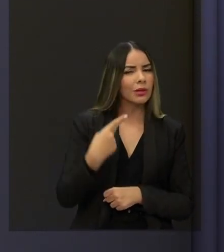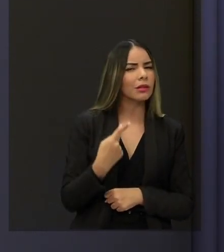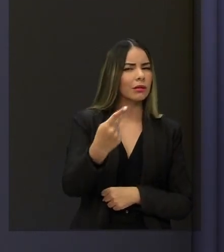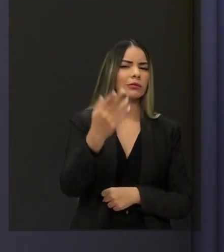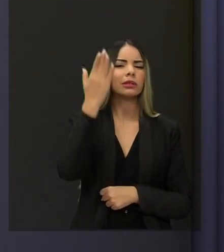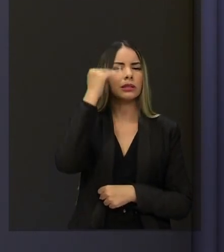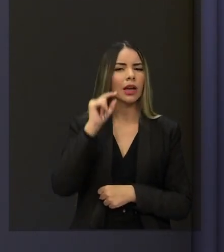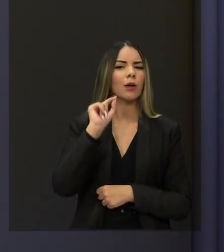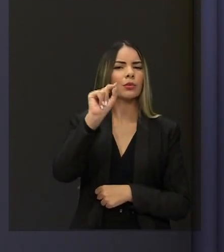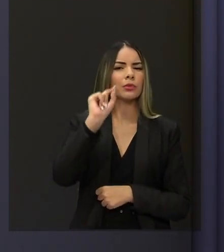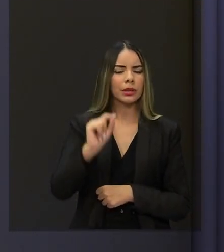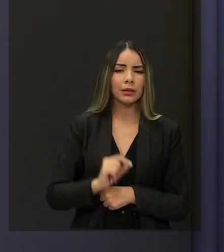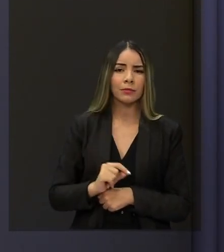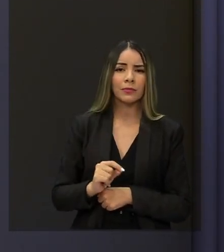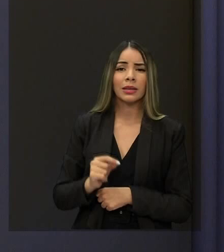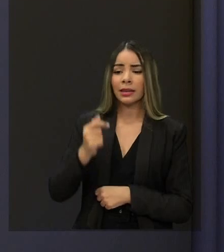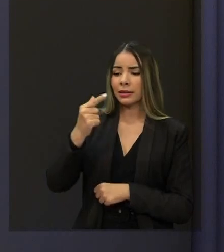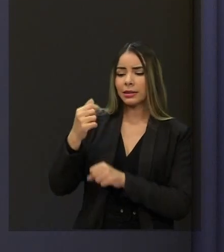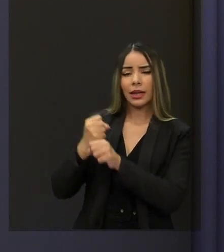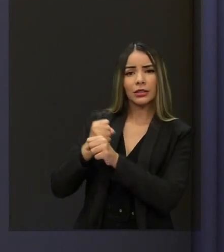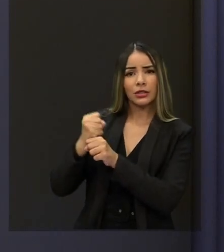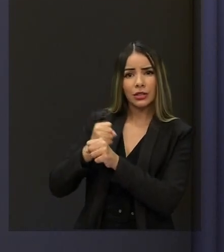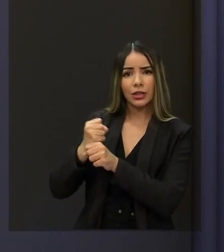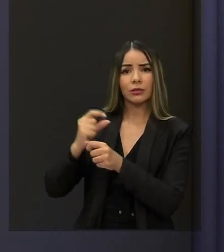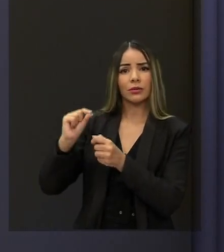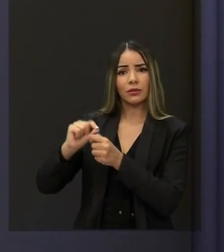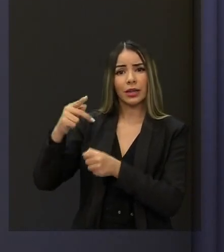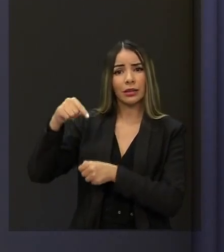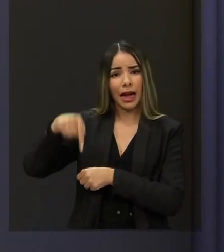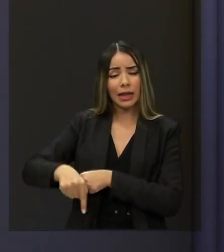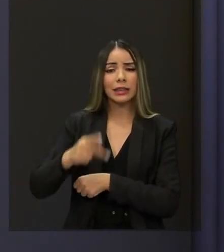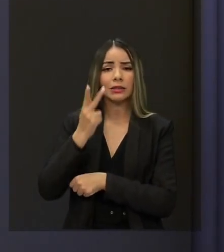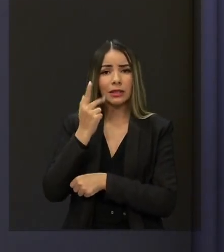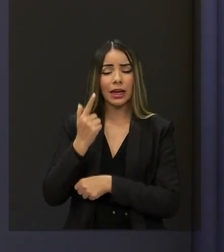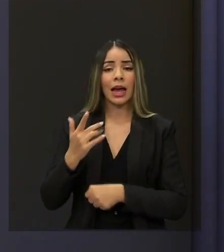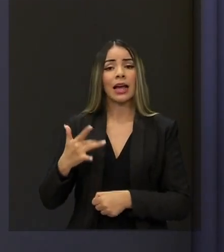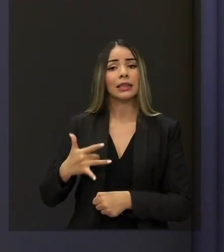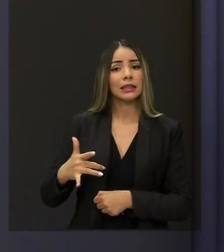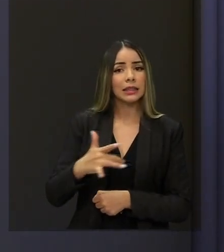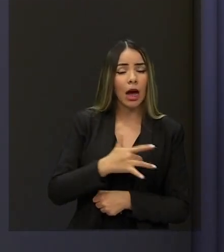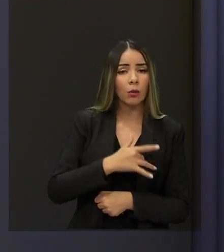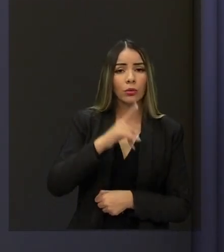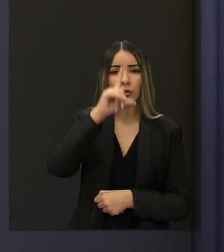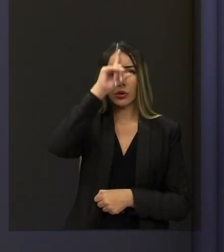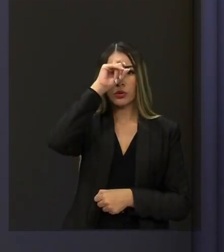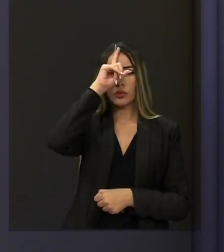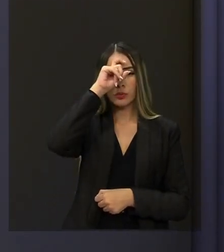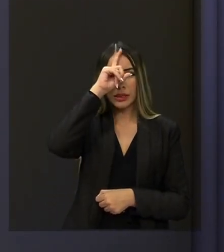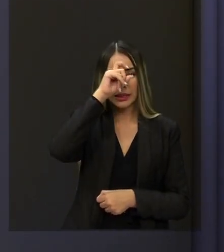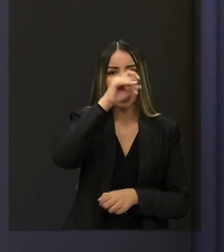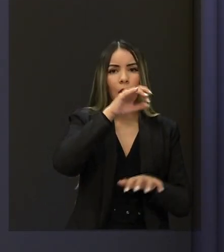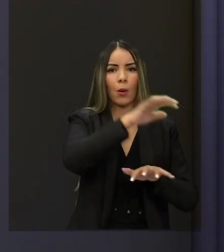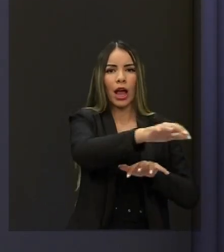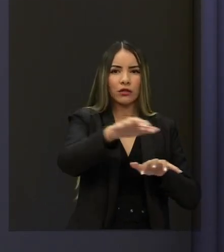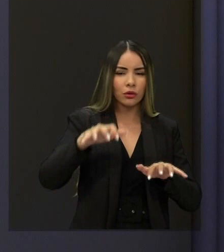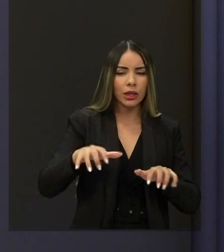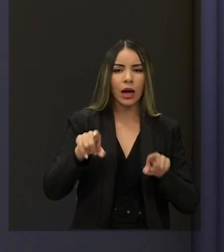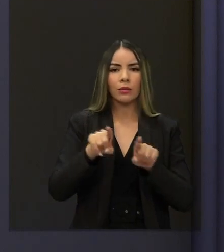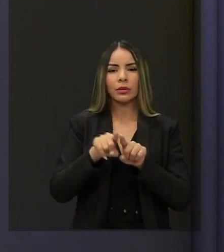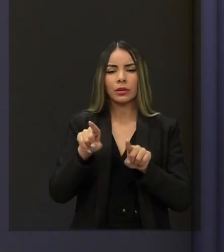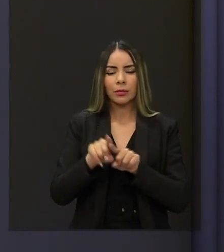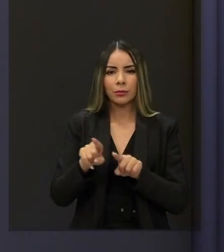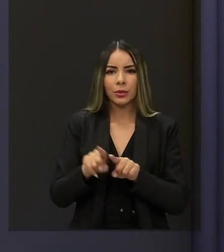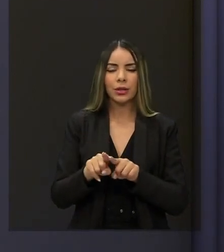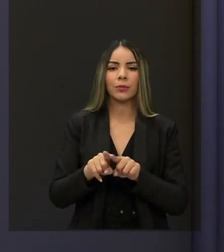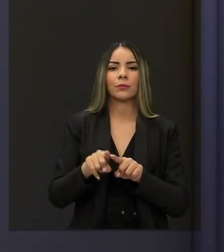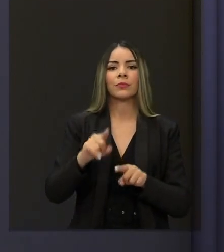foi feito nos últimos sete anos e meio no Ceará. Na saúde, com hospitais regionais, no Vale do Jaguaribe, no Cixaramubim, o